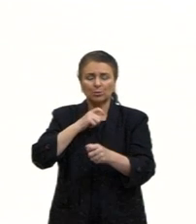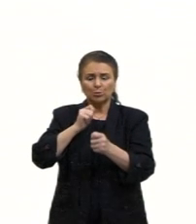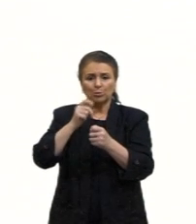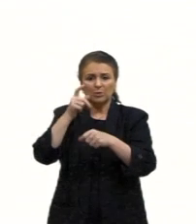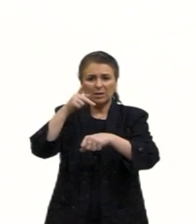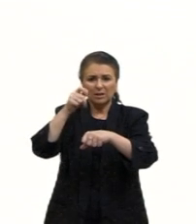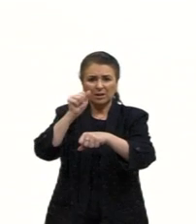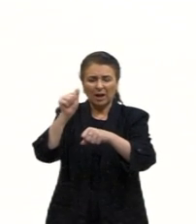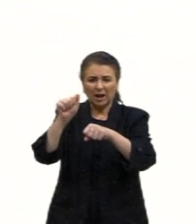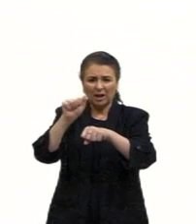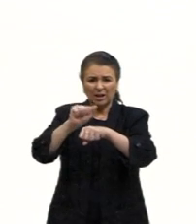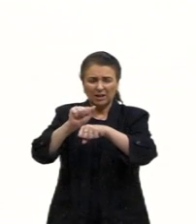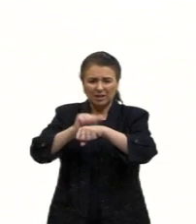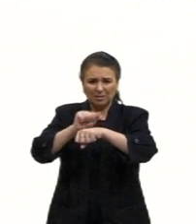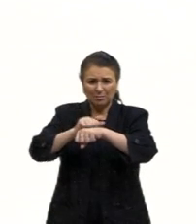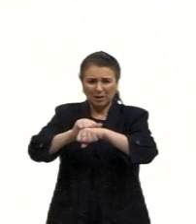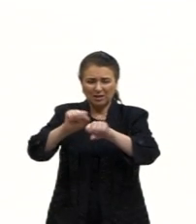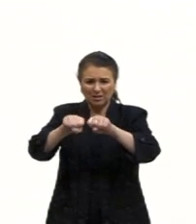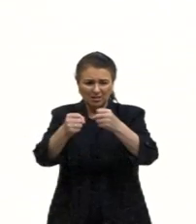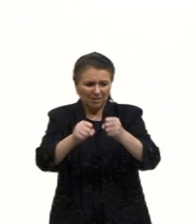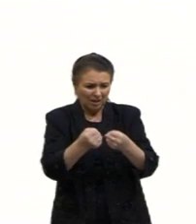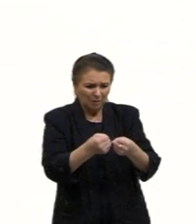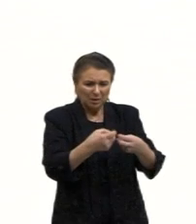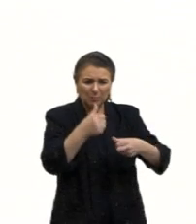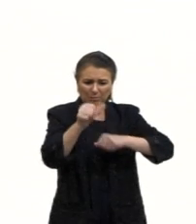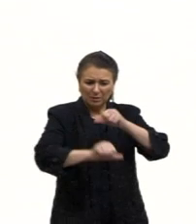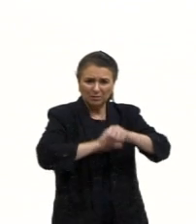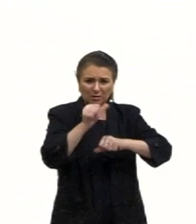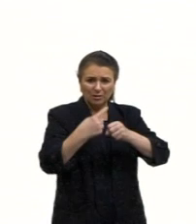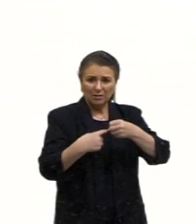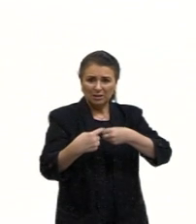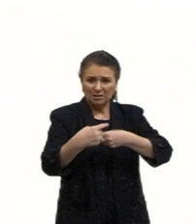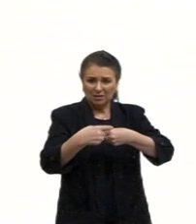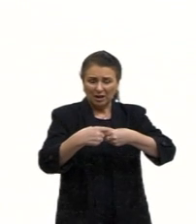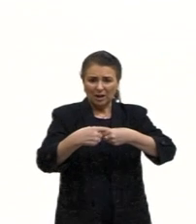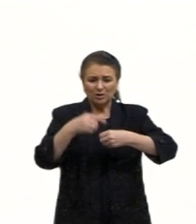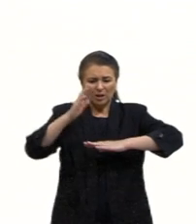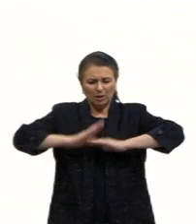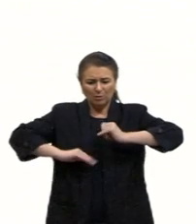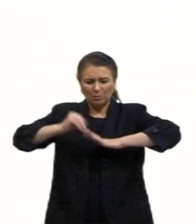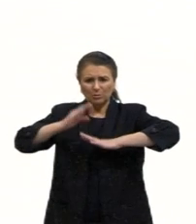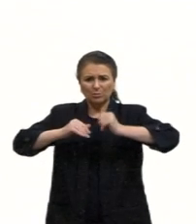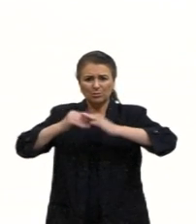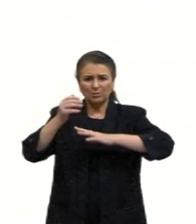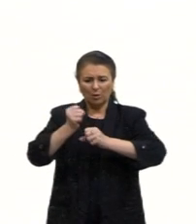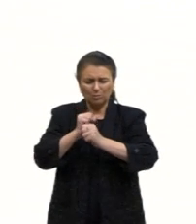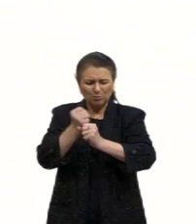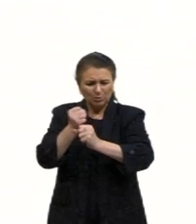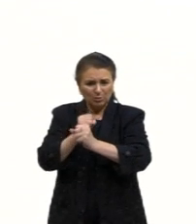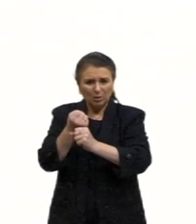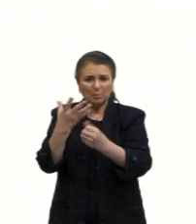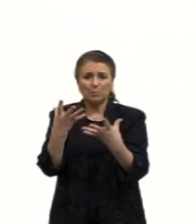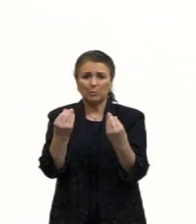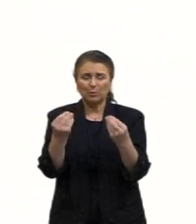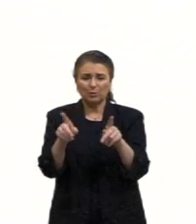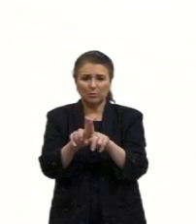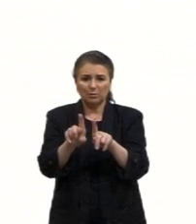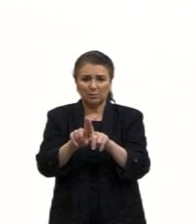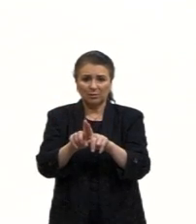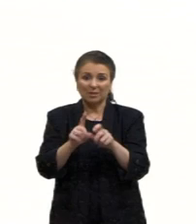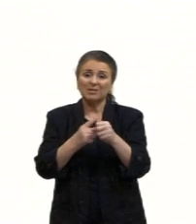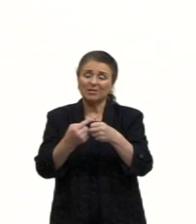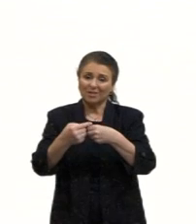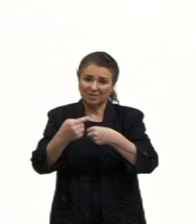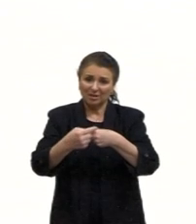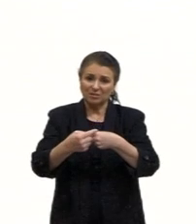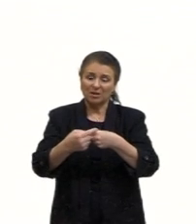das betoneiras, nos dão o limite do processo de transformação diário ao qual está submetido a cidade. Então, ele coloca